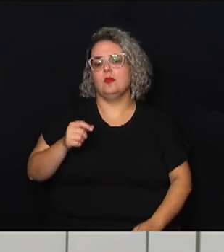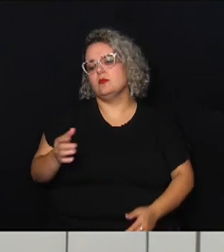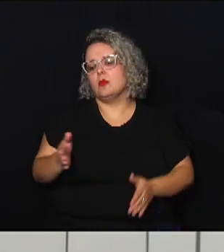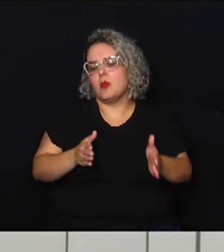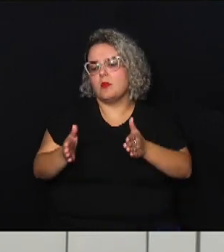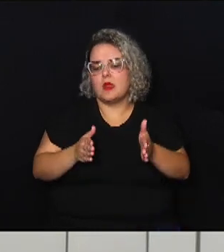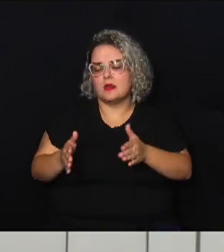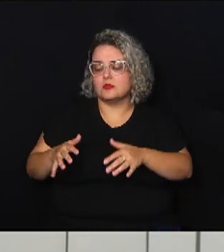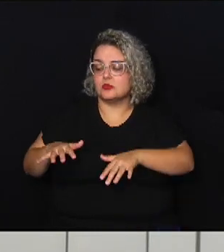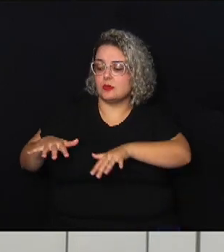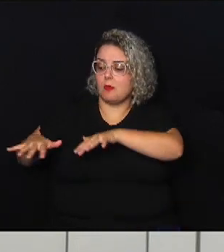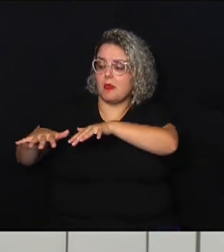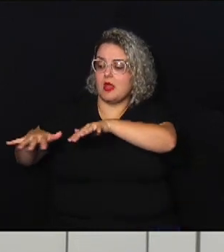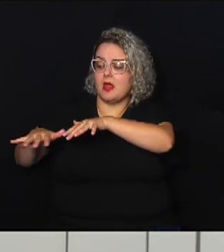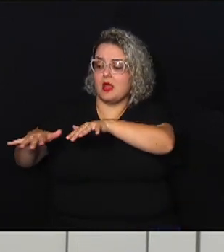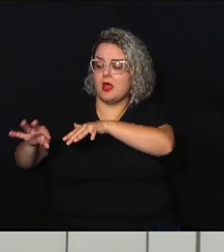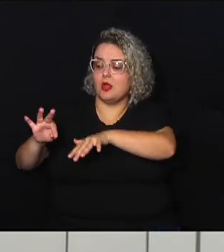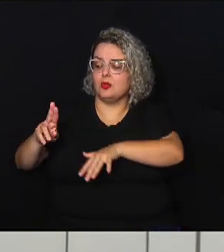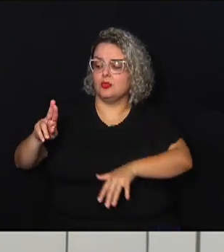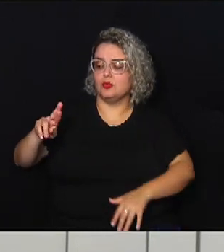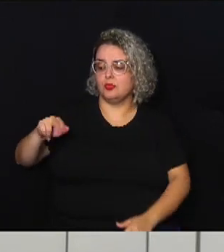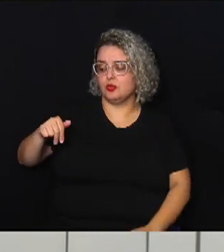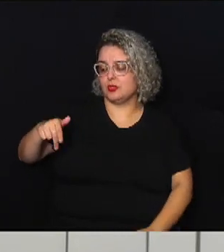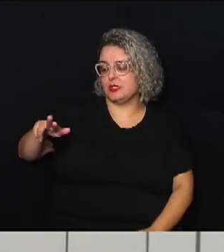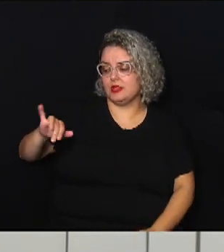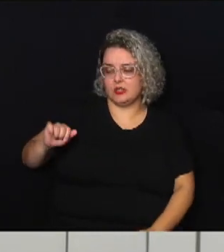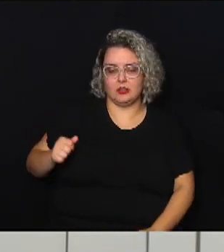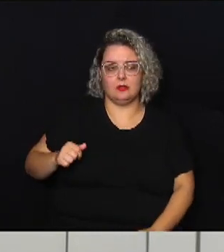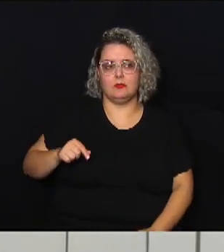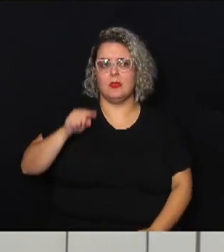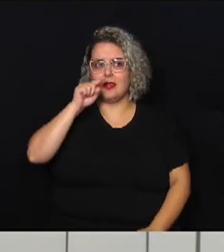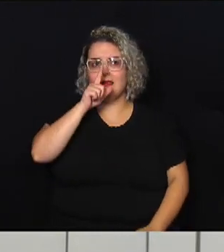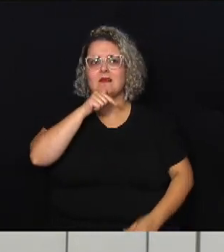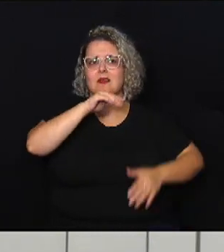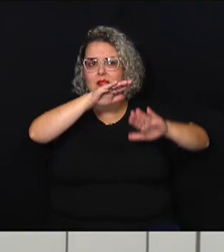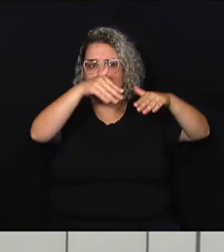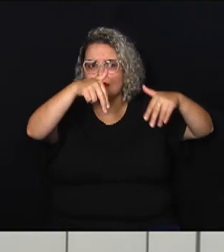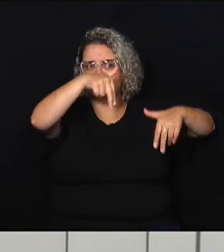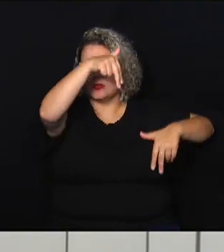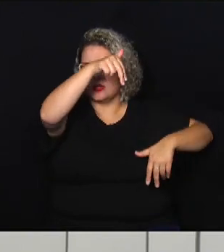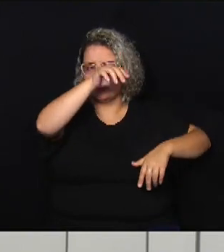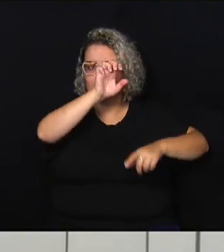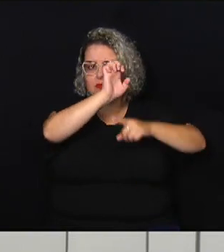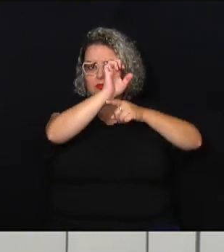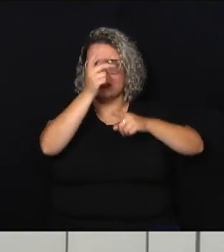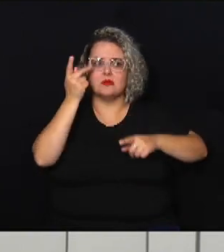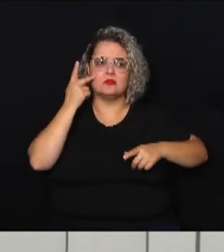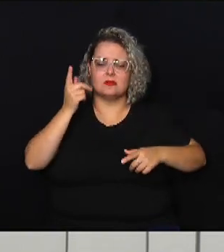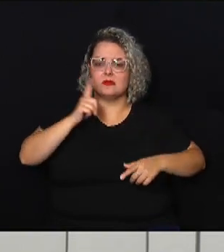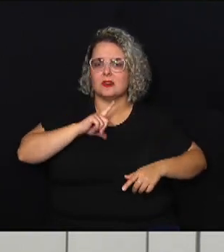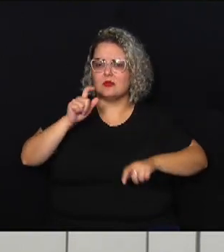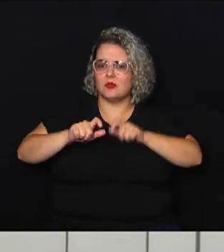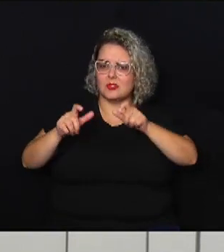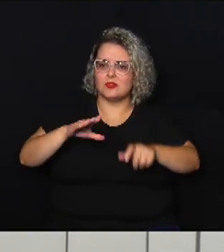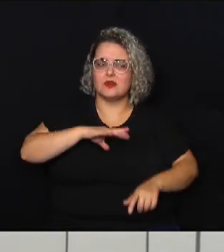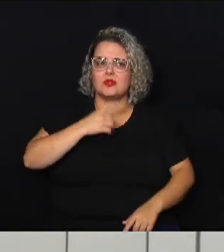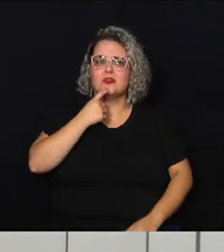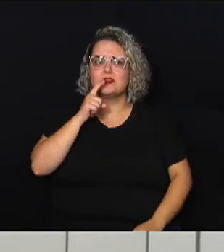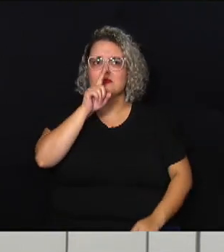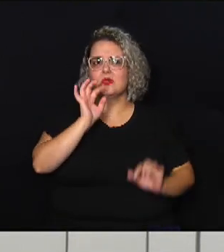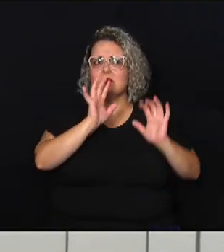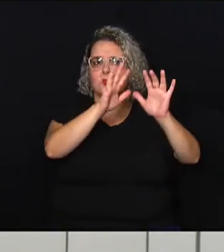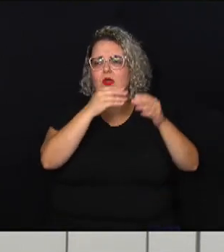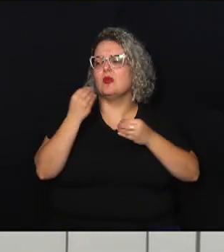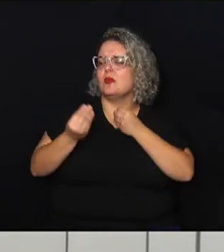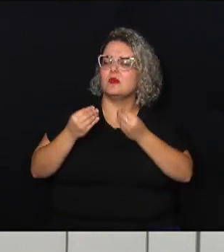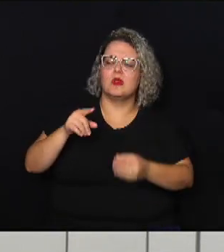que aconteceu no litoral nós também temos um destacamento do pessoal aqui de Campinas atuando lá como tem sido isso para vocês?